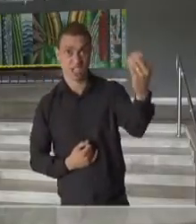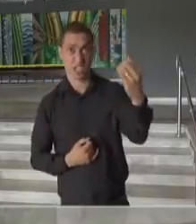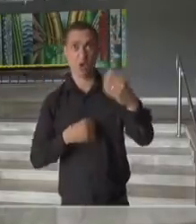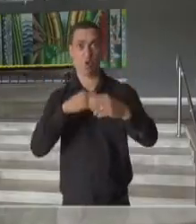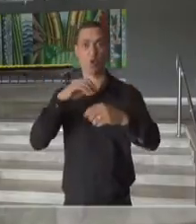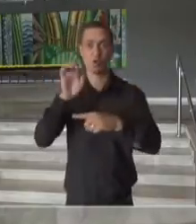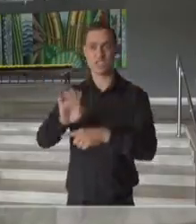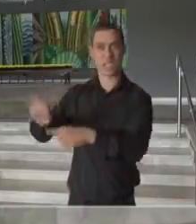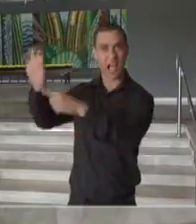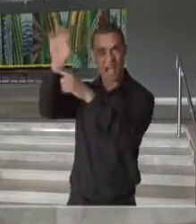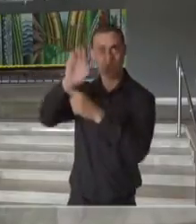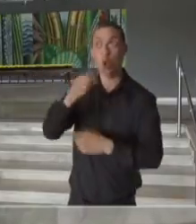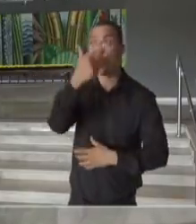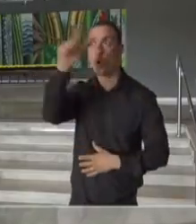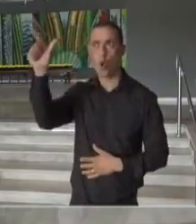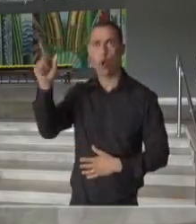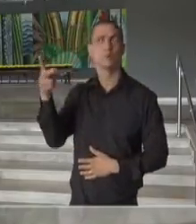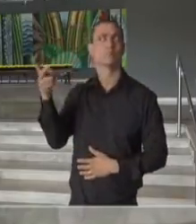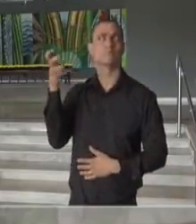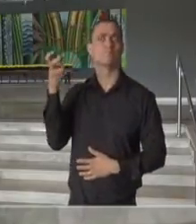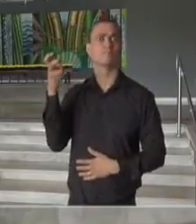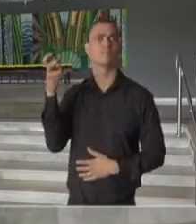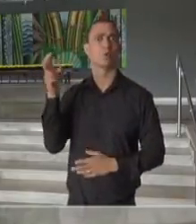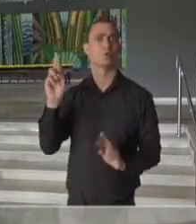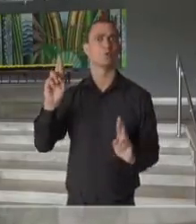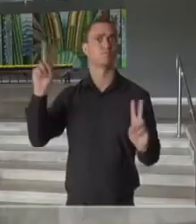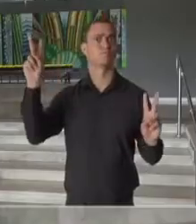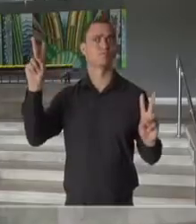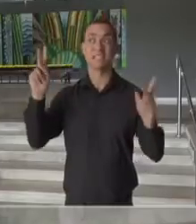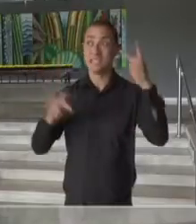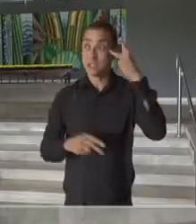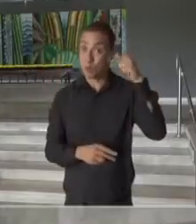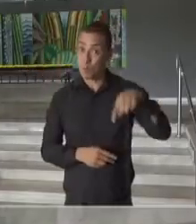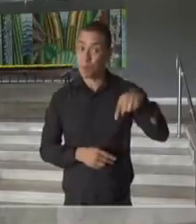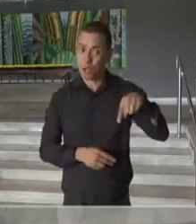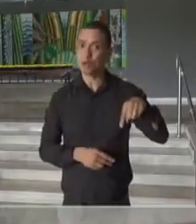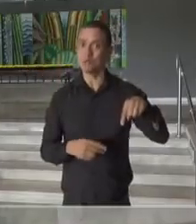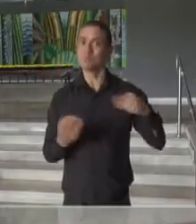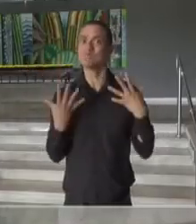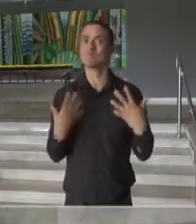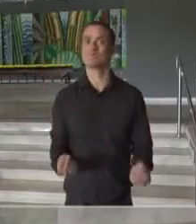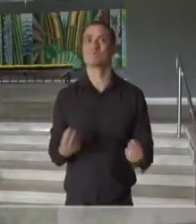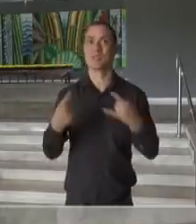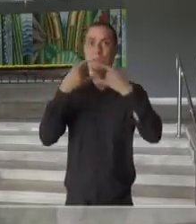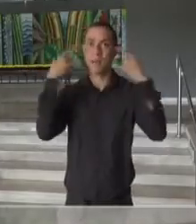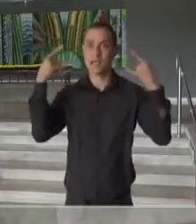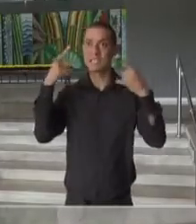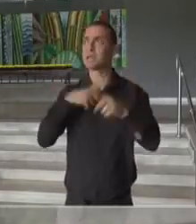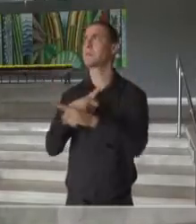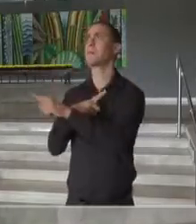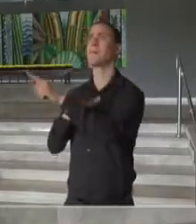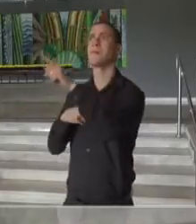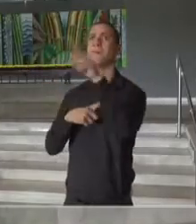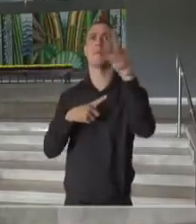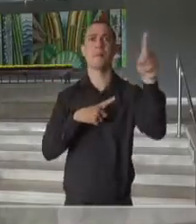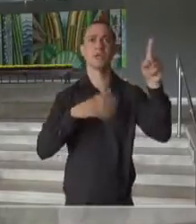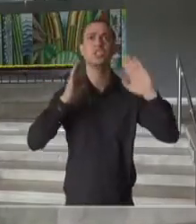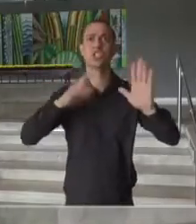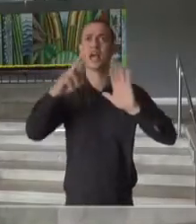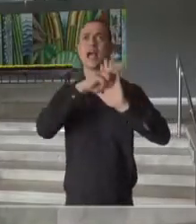outros estados tem convicção de que a população de São Paulo aderiu de uma forma muito